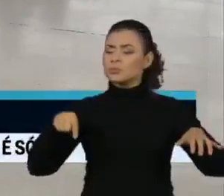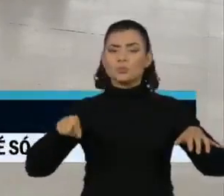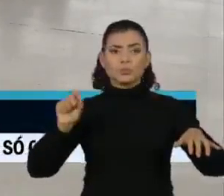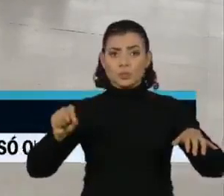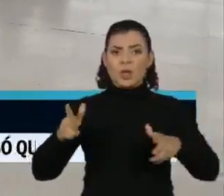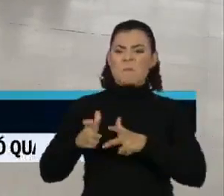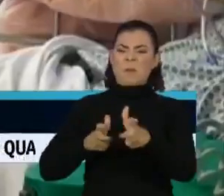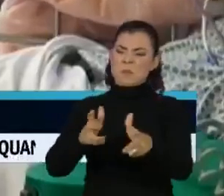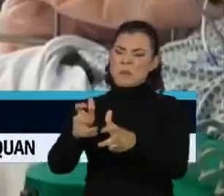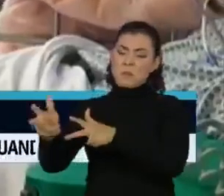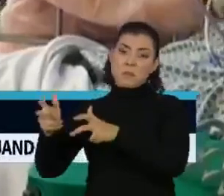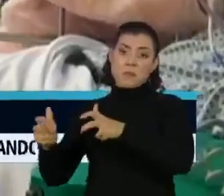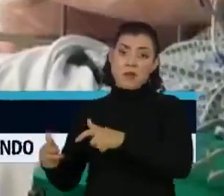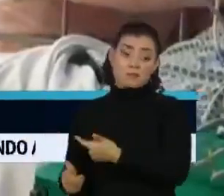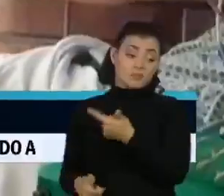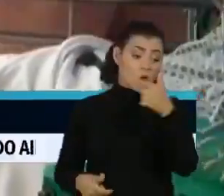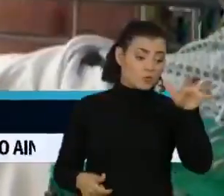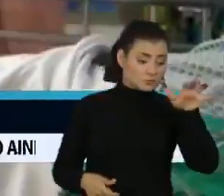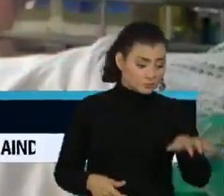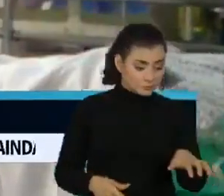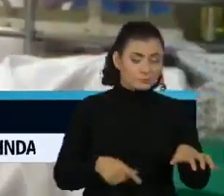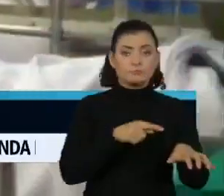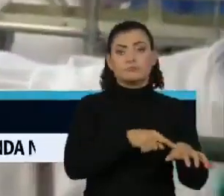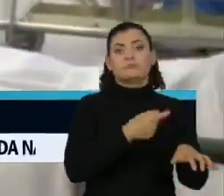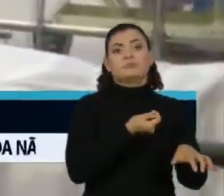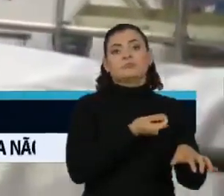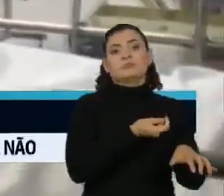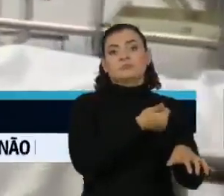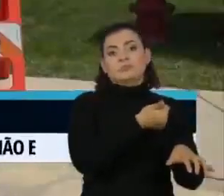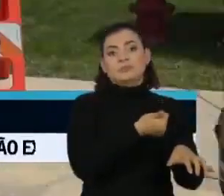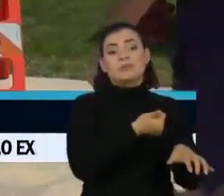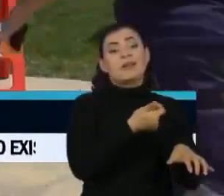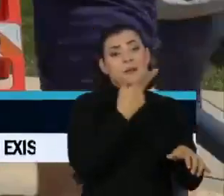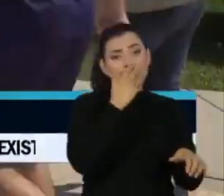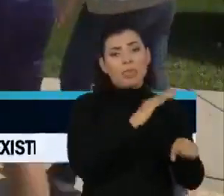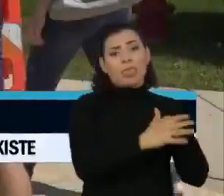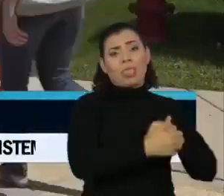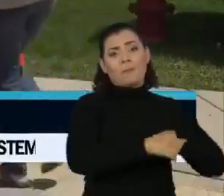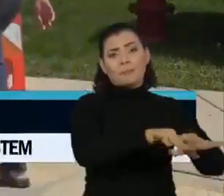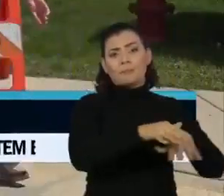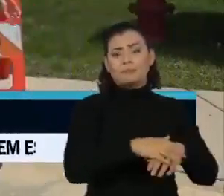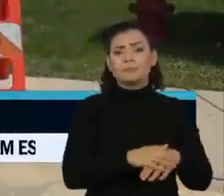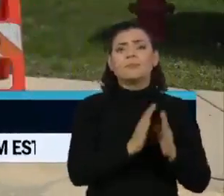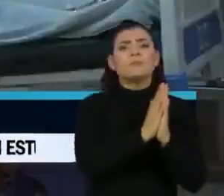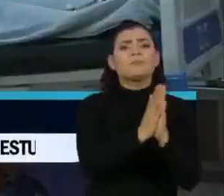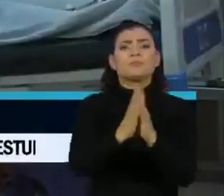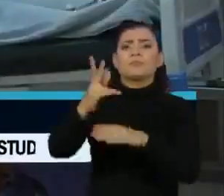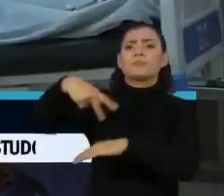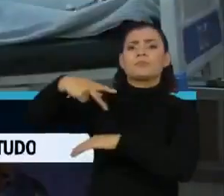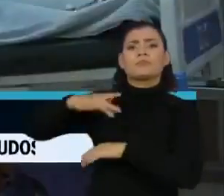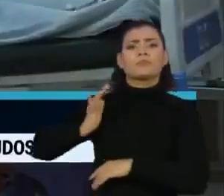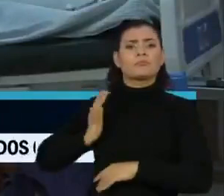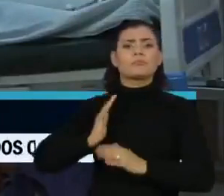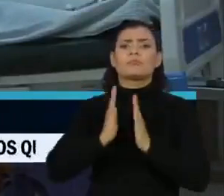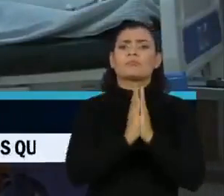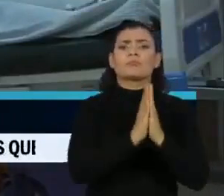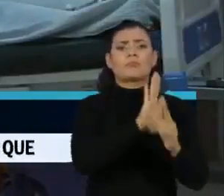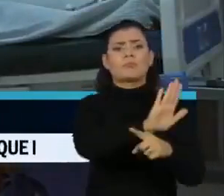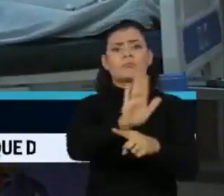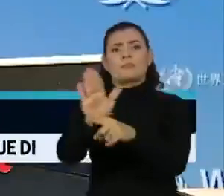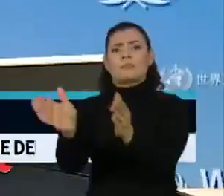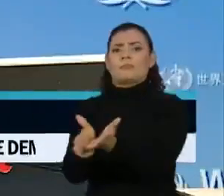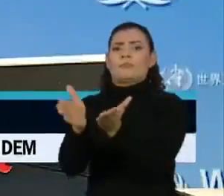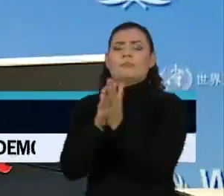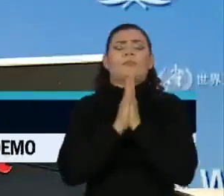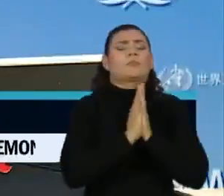com ampla vacinação, outro ainda mergulhado na pandemia e pediu que os países mais ricos ajudem os